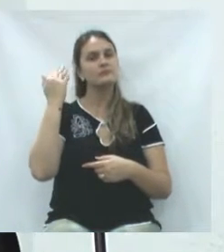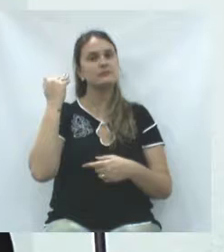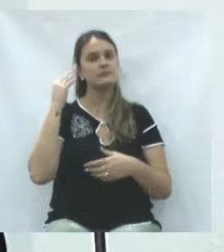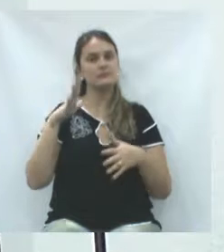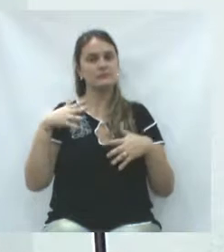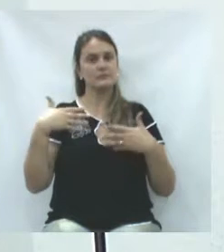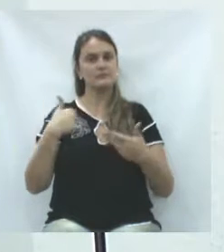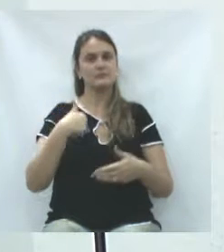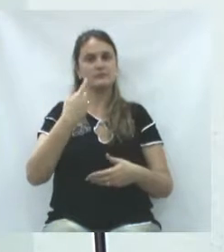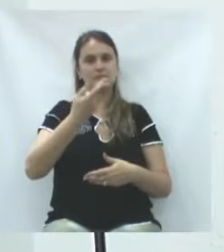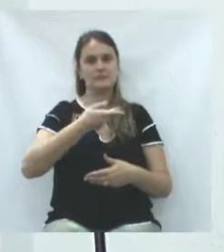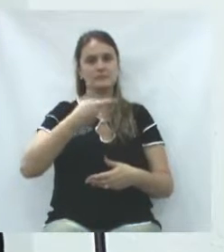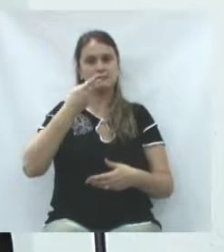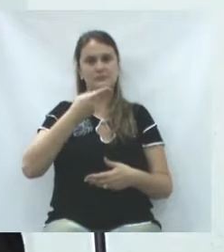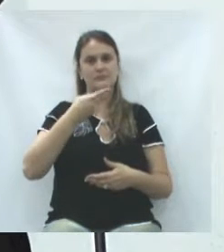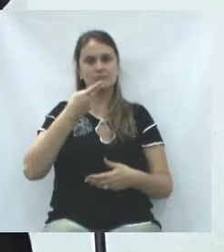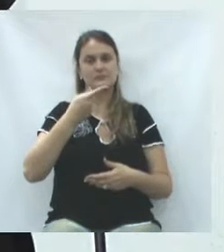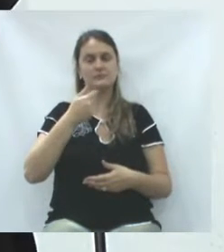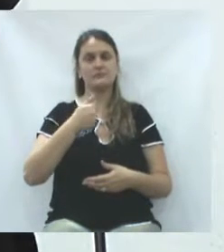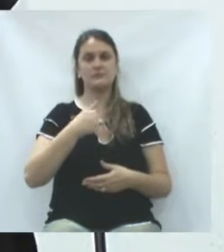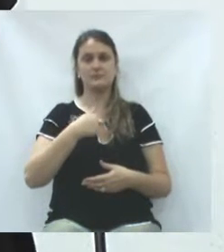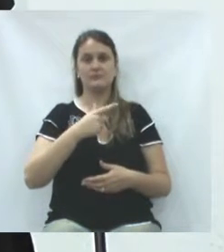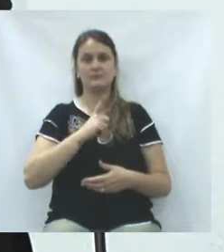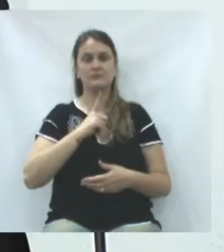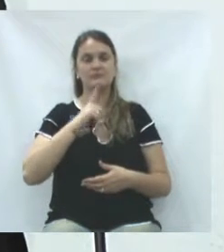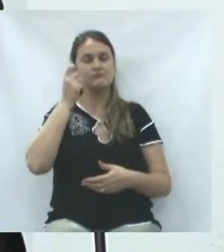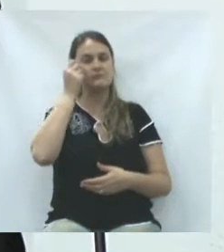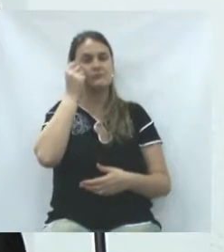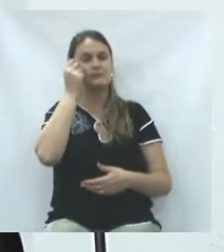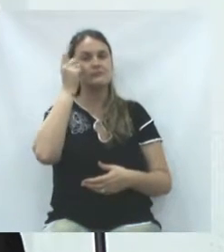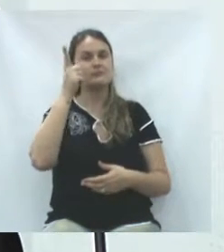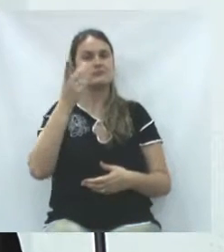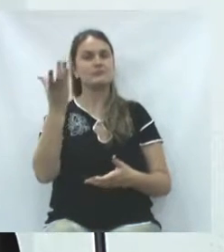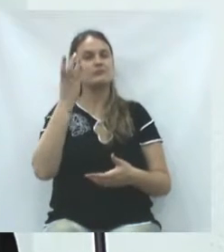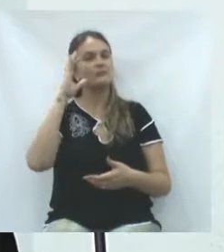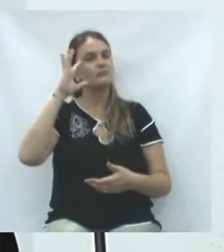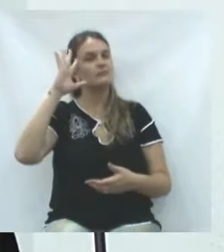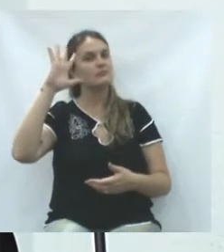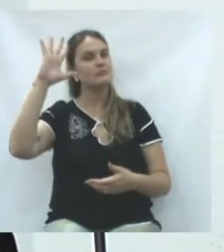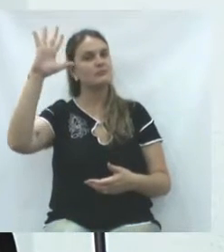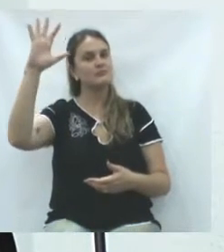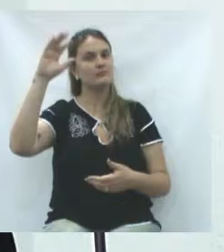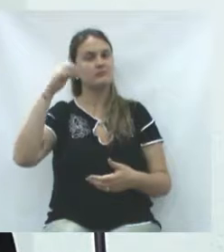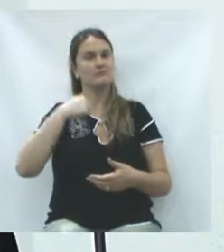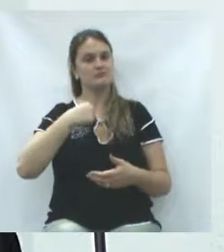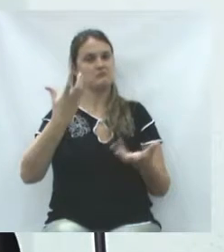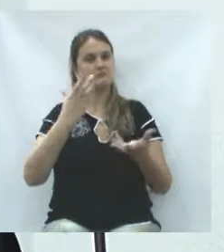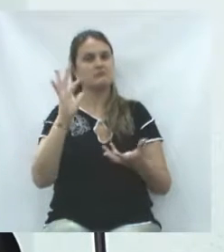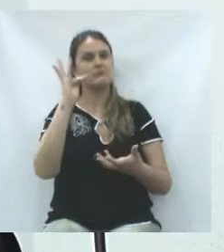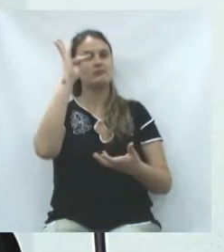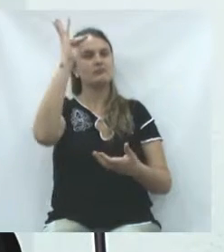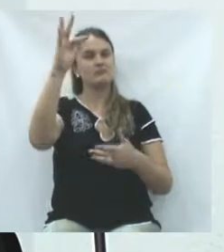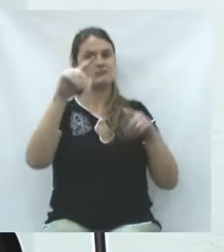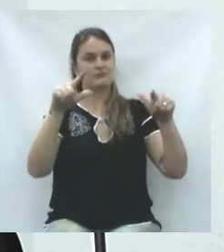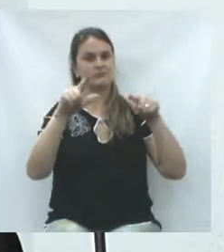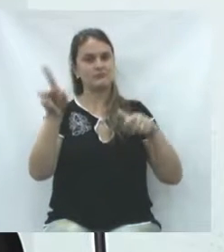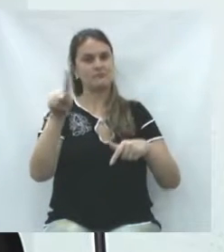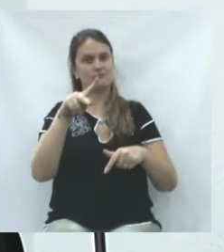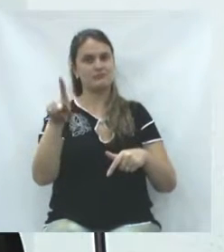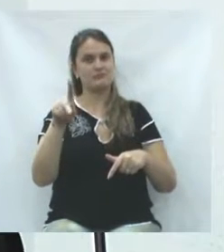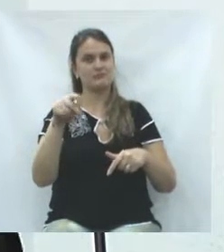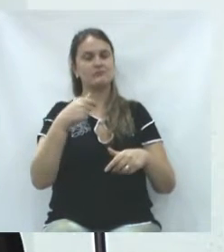que, quando eu falava que eu tinha a ideia, o sonho de ser um professor,